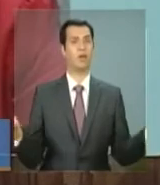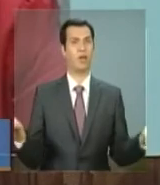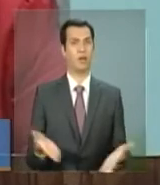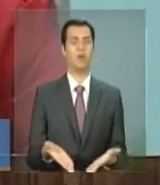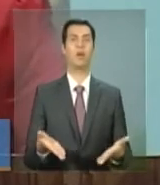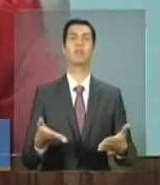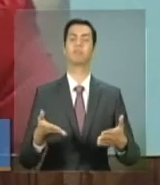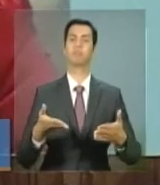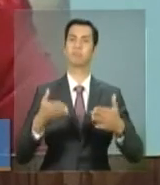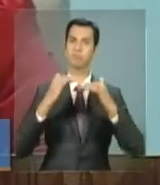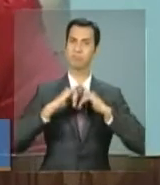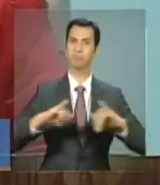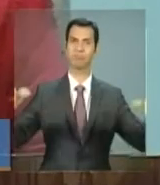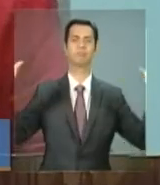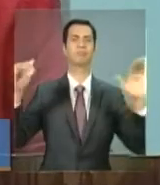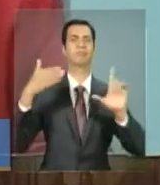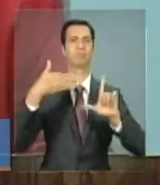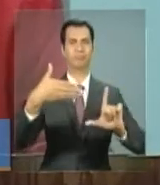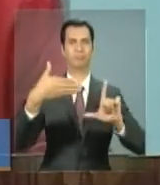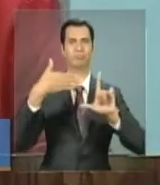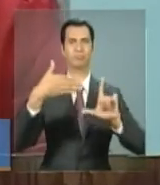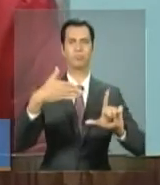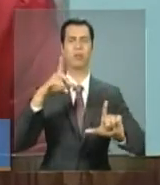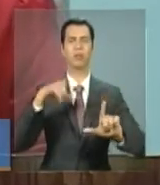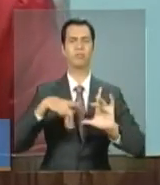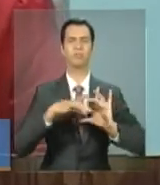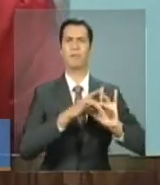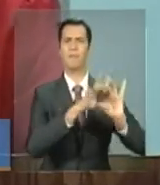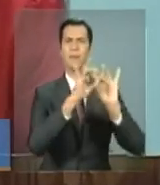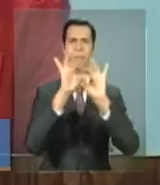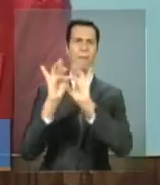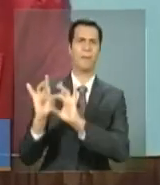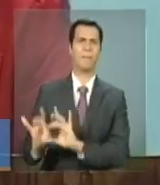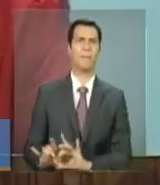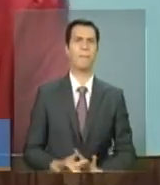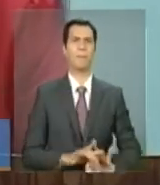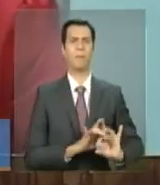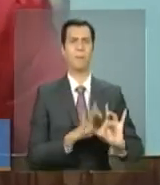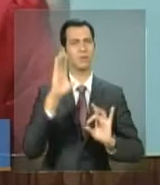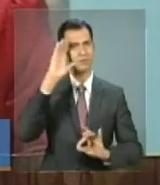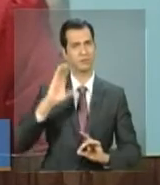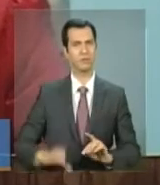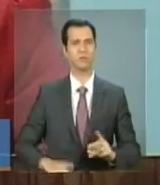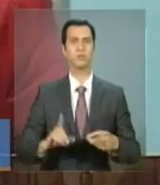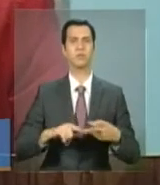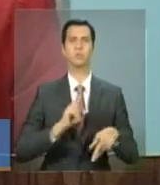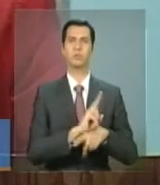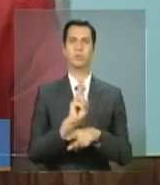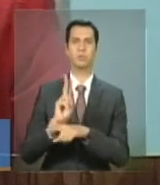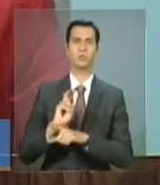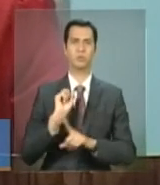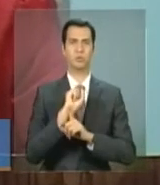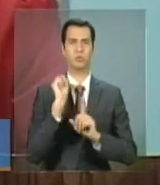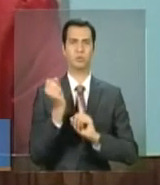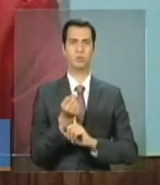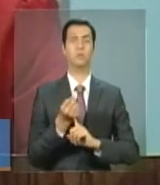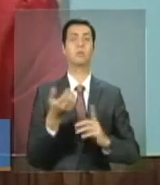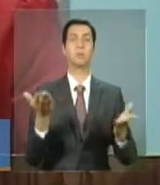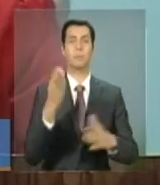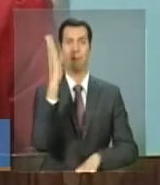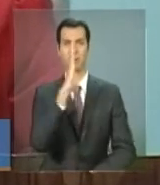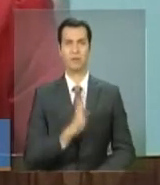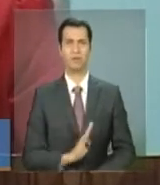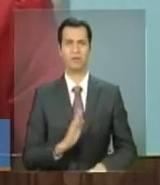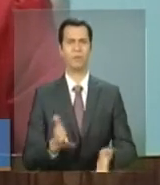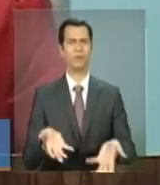em rede, uma rede de cidadania, uma rede de proteção social, de um Brasil que quer deixar para trás